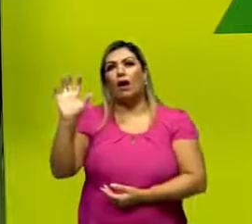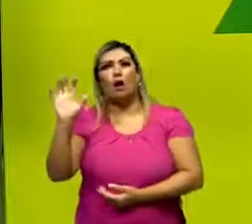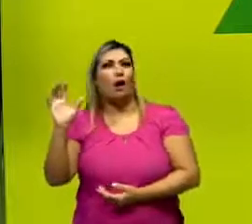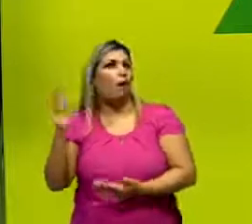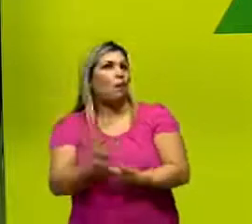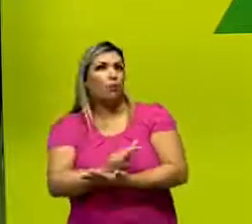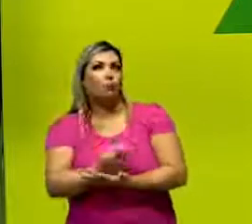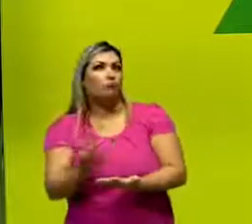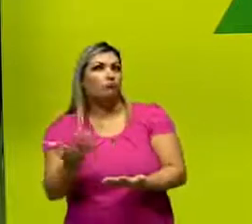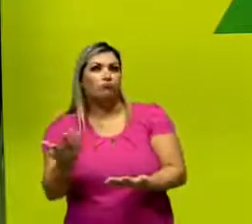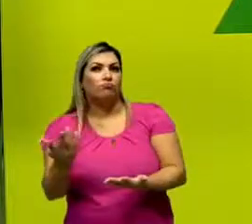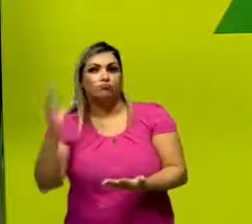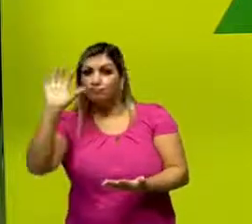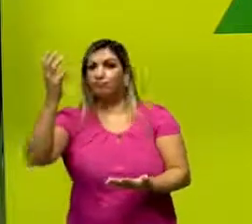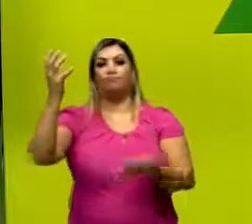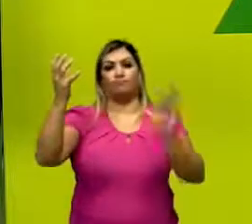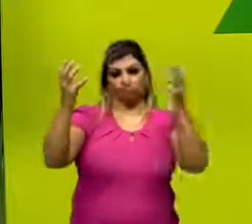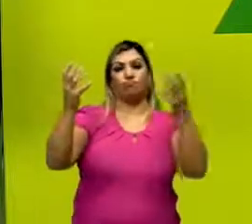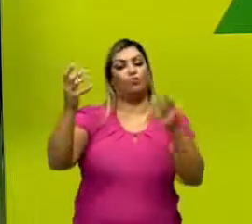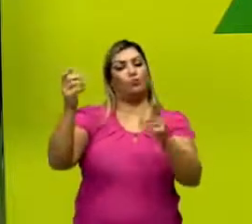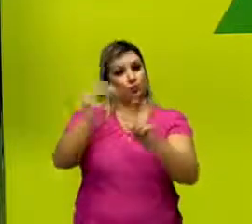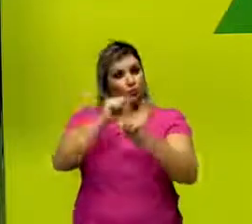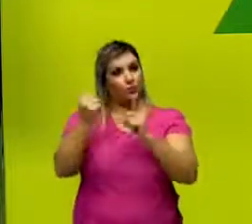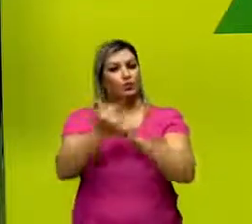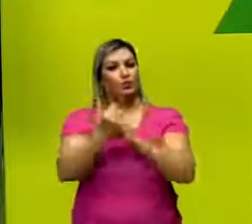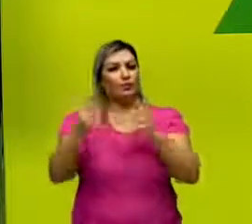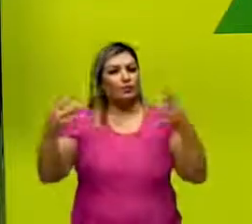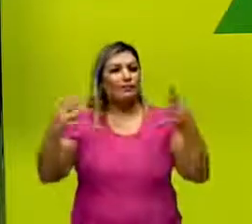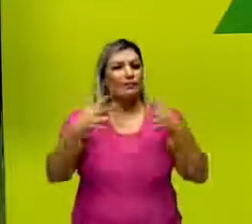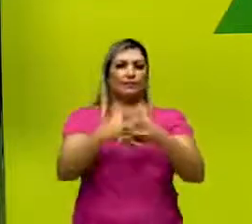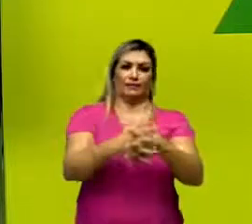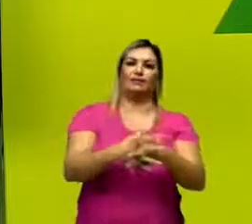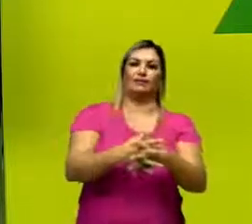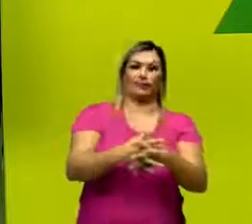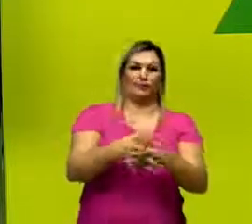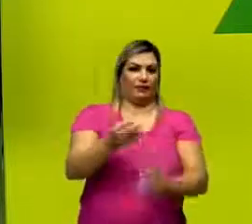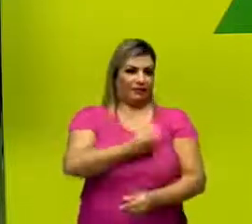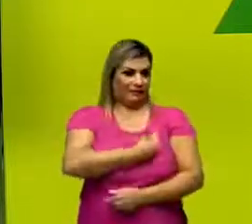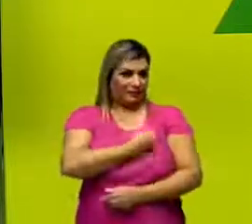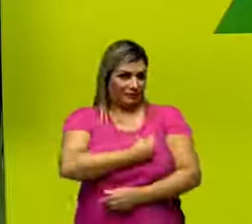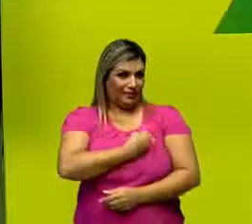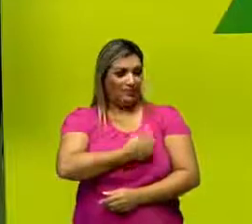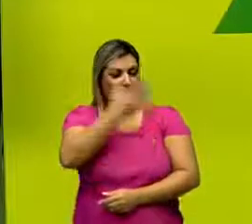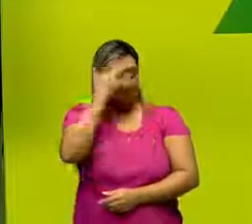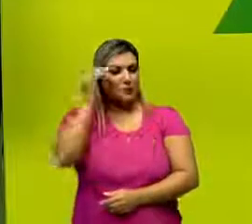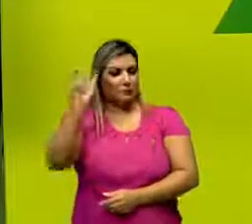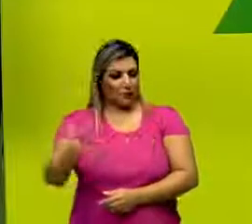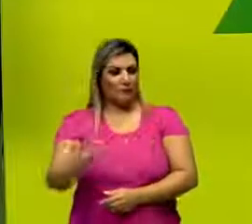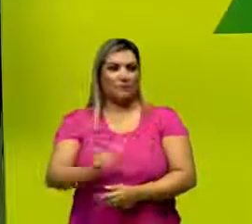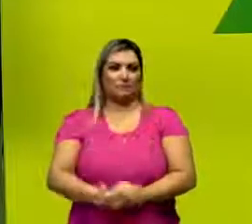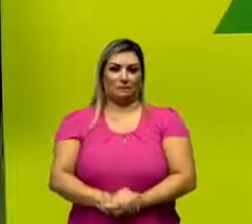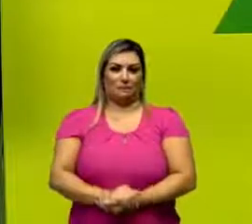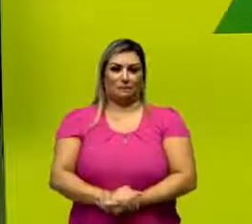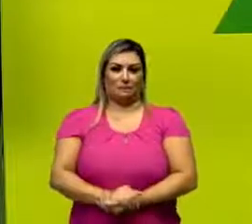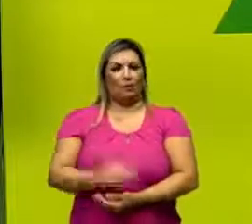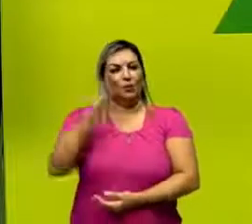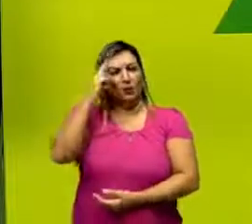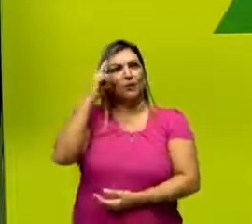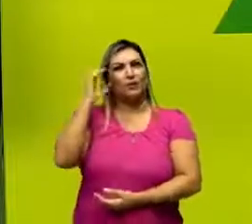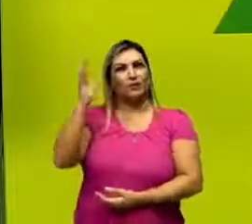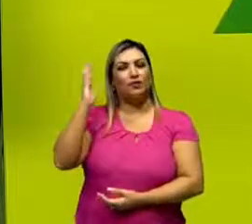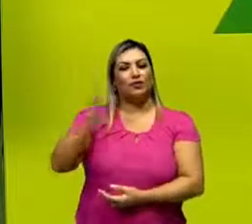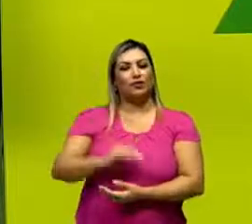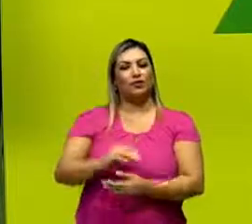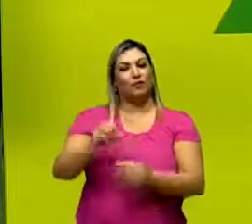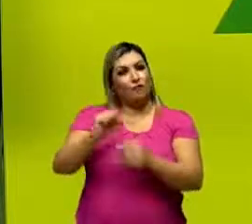fenômeno social que vai interferir na vida desse indivíduo. Ok? Só pensar esse caráter da